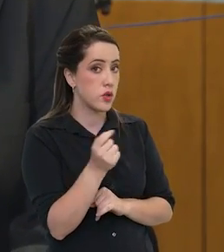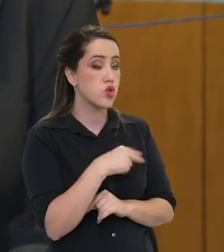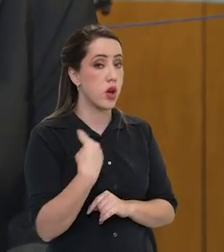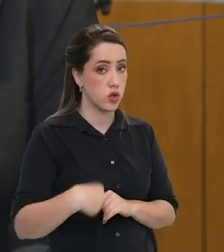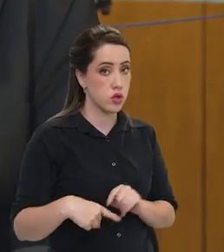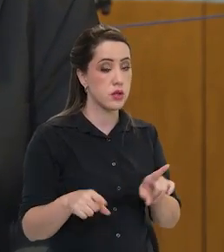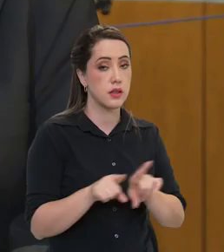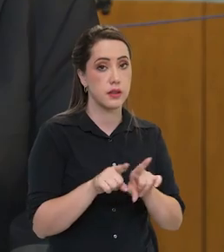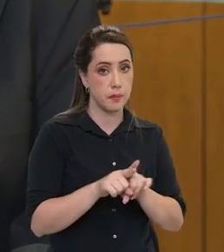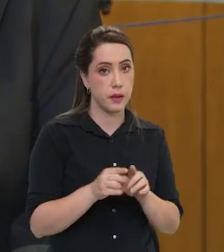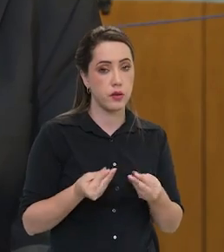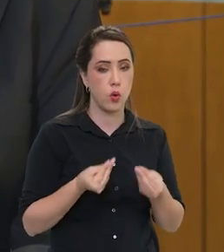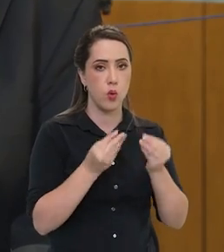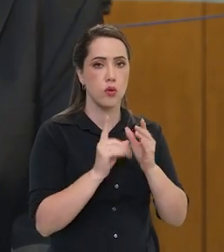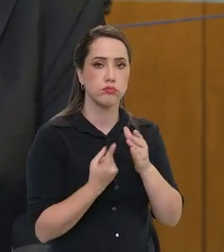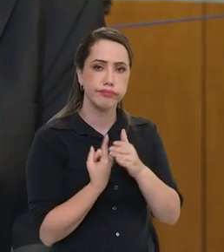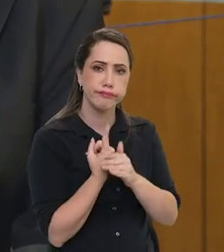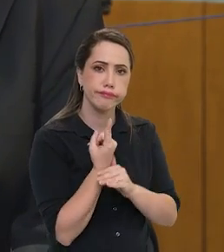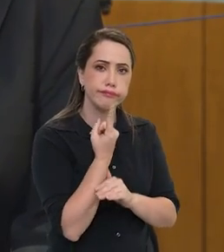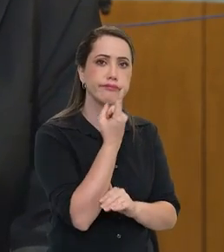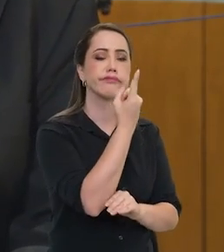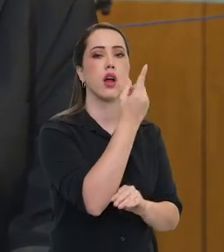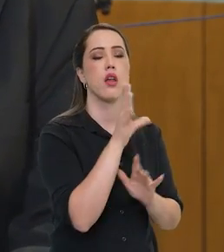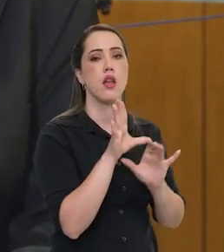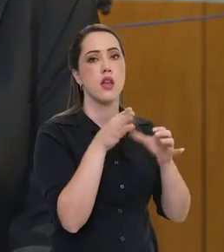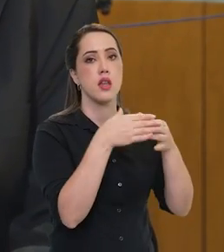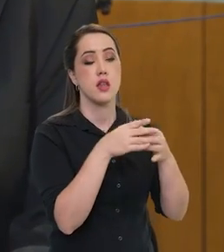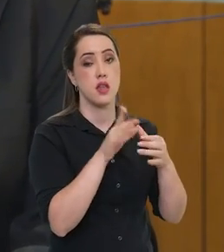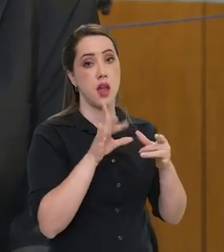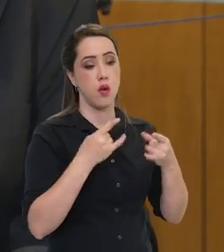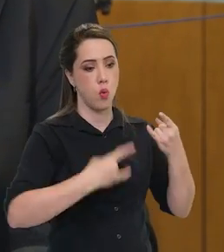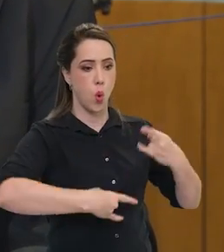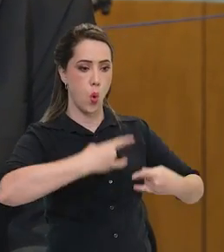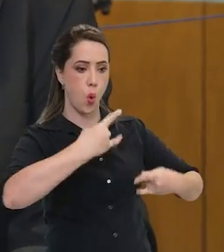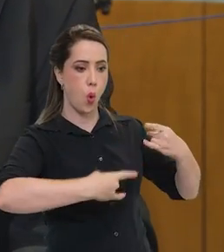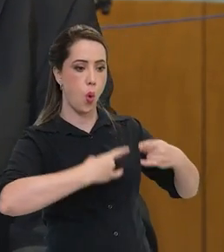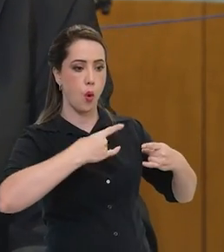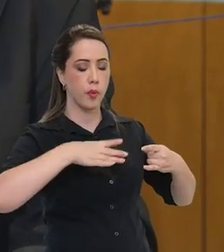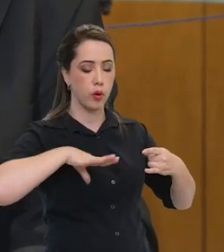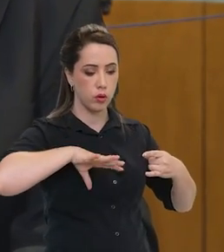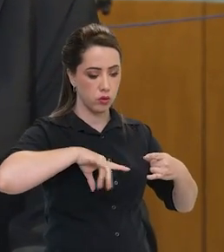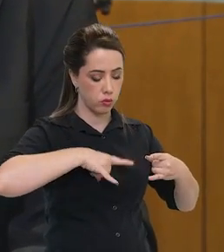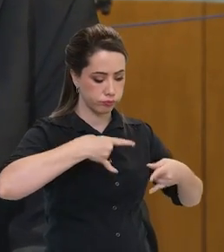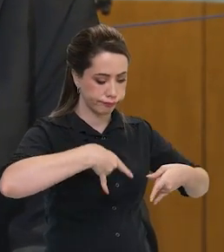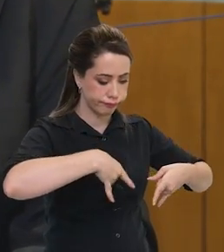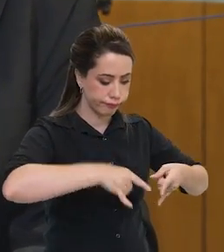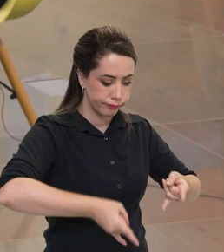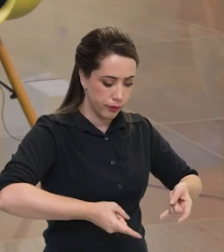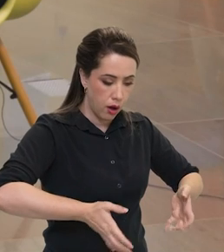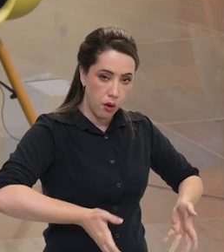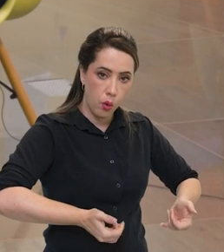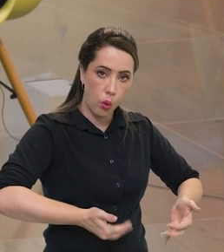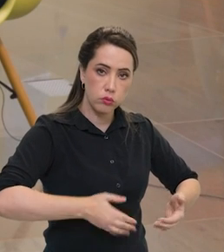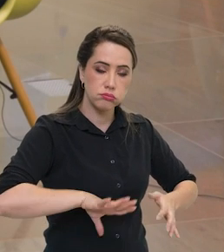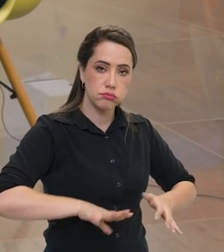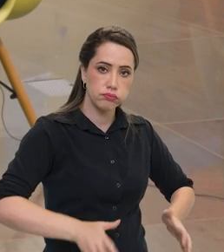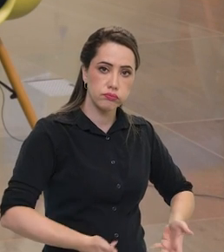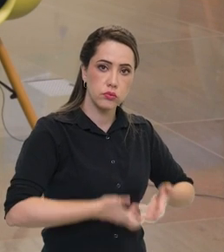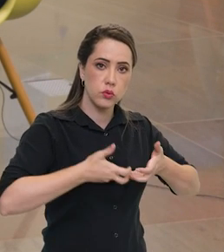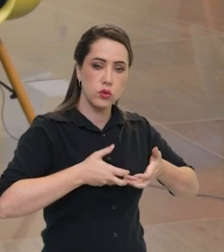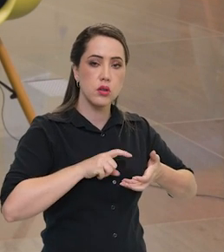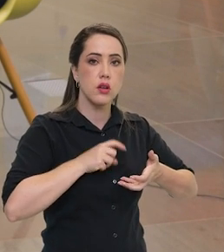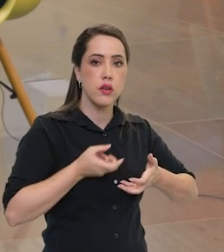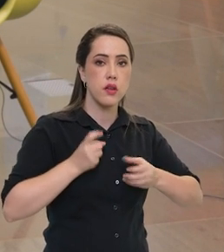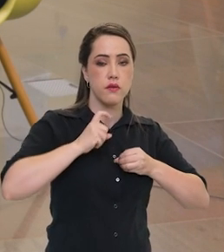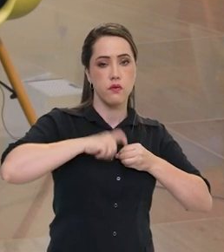China mandou uma sonda para a Lua, que desceu, recolheu material lunar